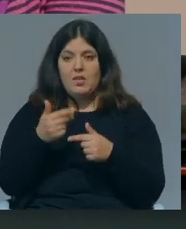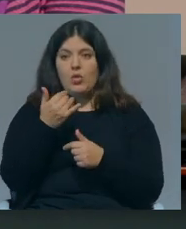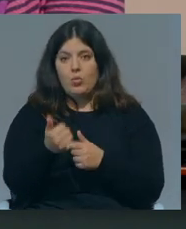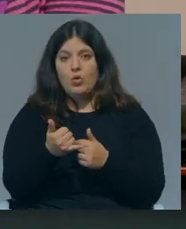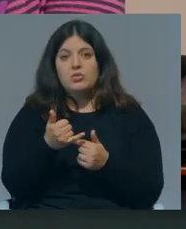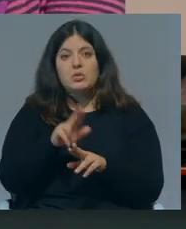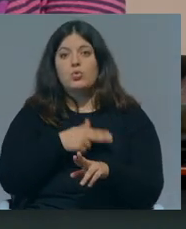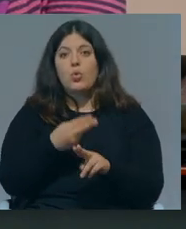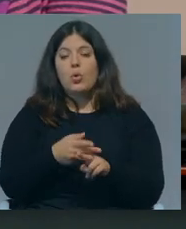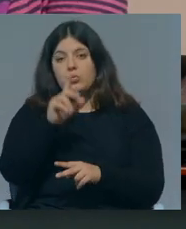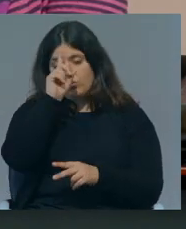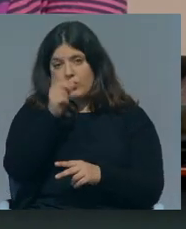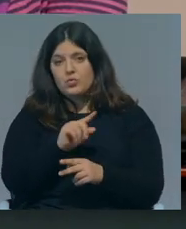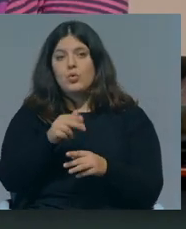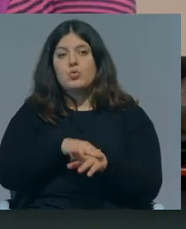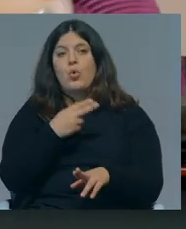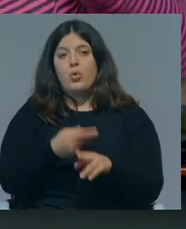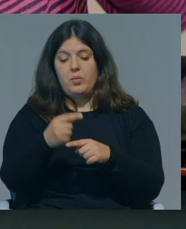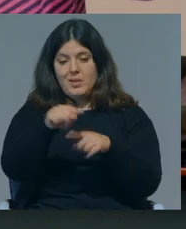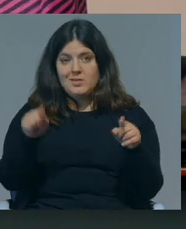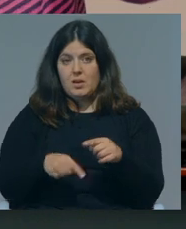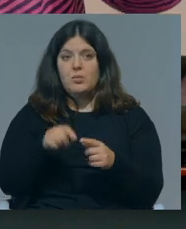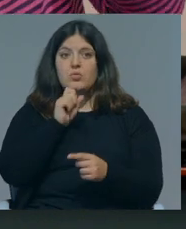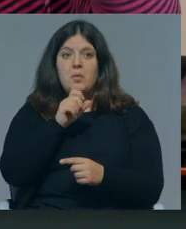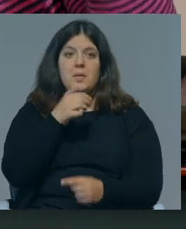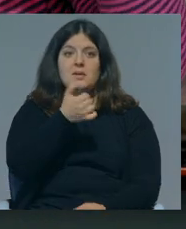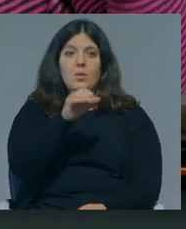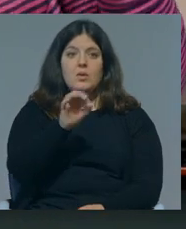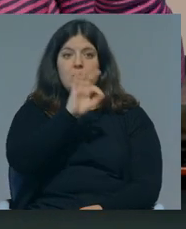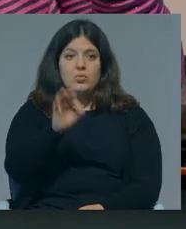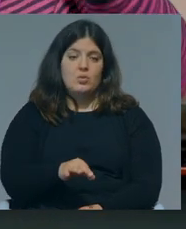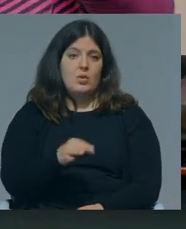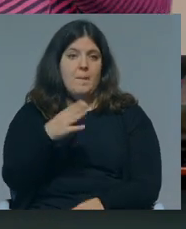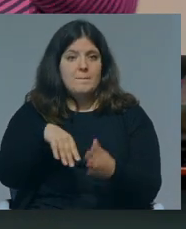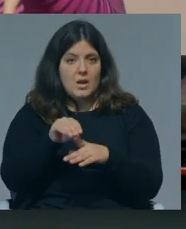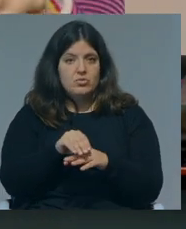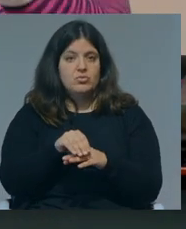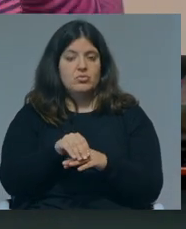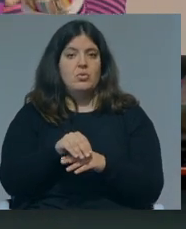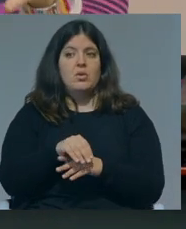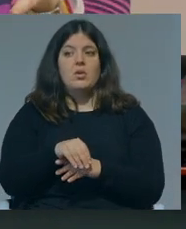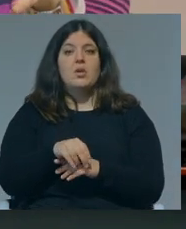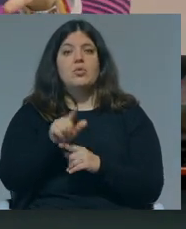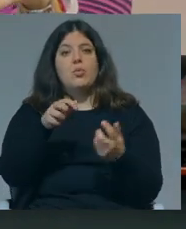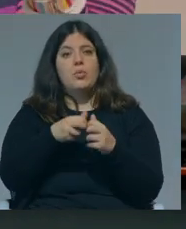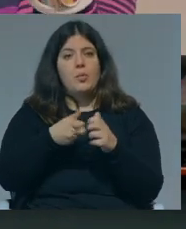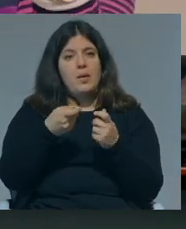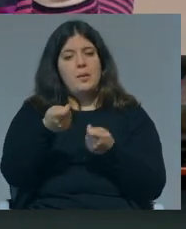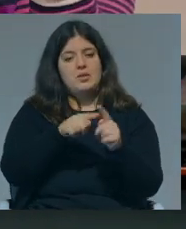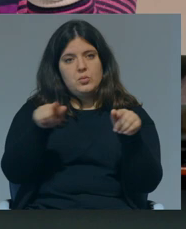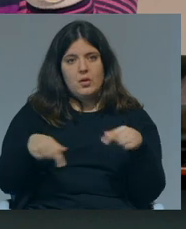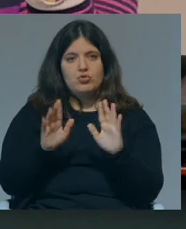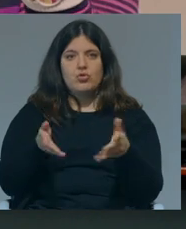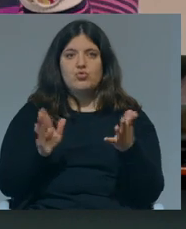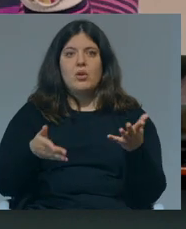do dobro dos professores, precisas do dobro das salas de aula, não precisas do dobro dos professores, precisas de 50% a mais de salas de aula porque depois há, obviamente, isso já é um problema de logística